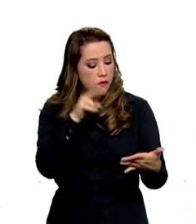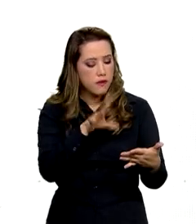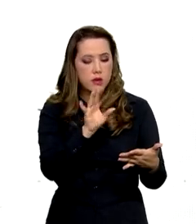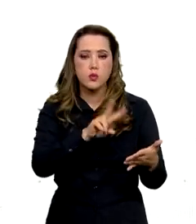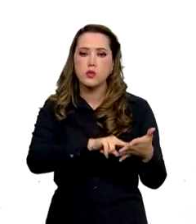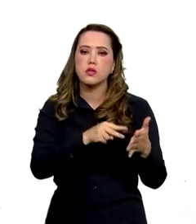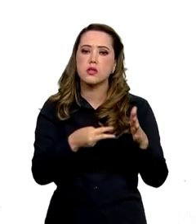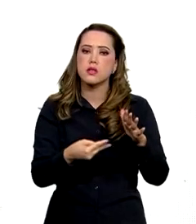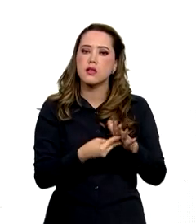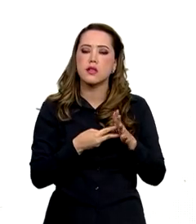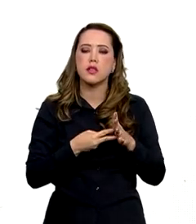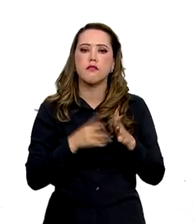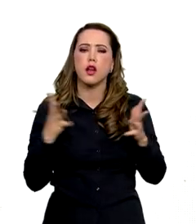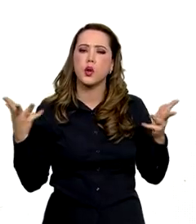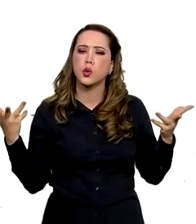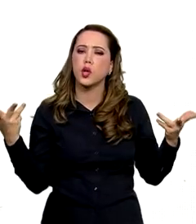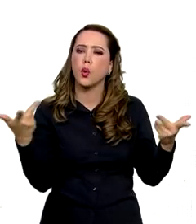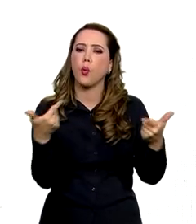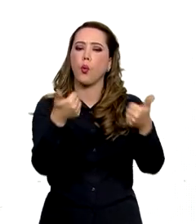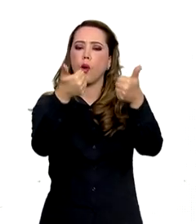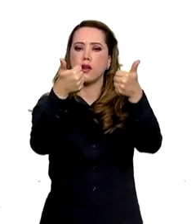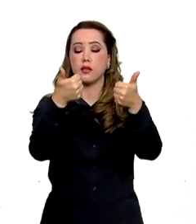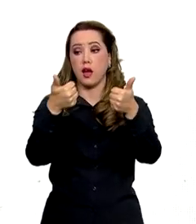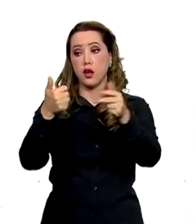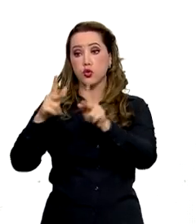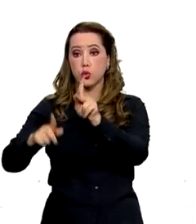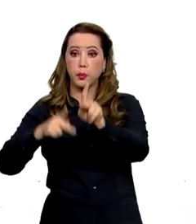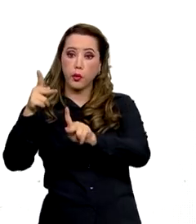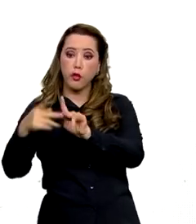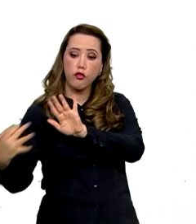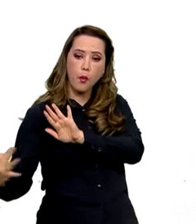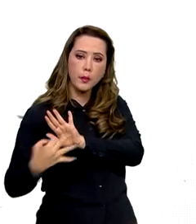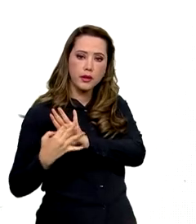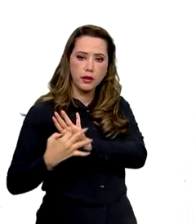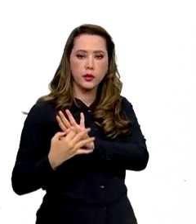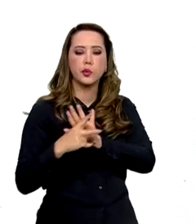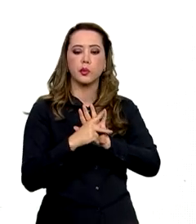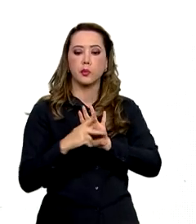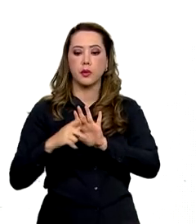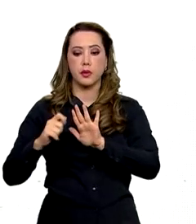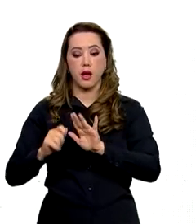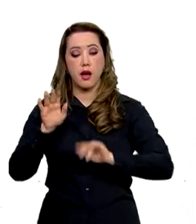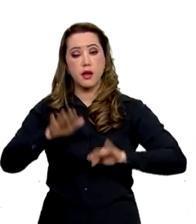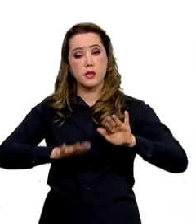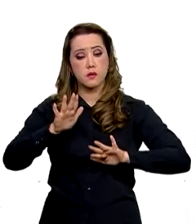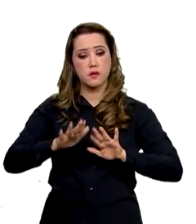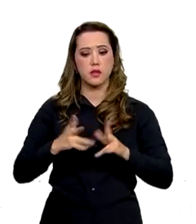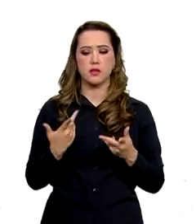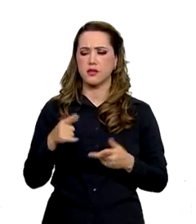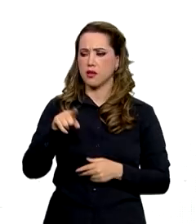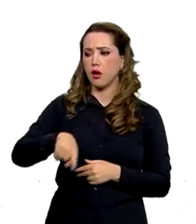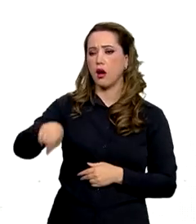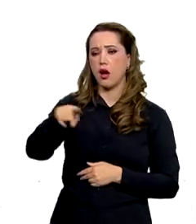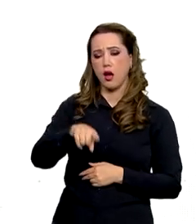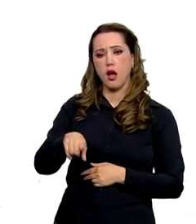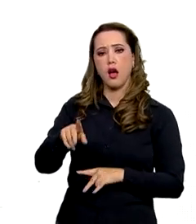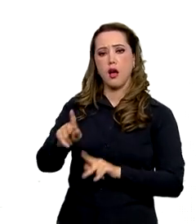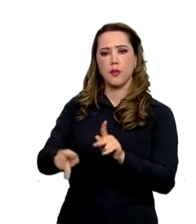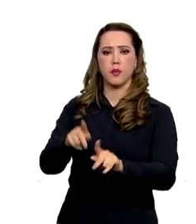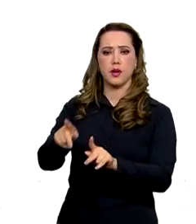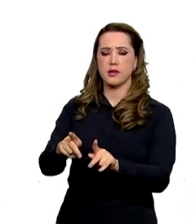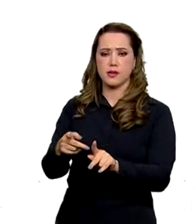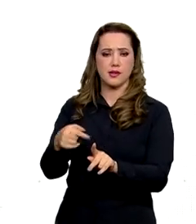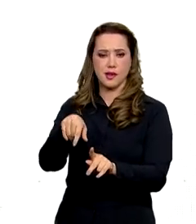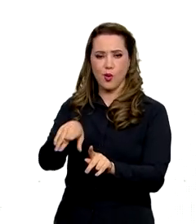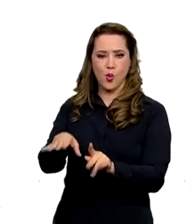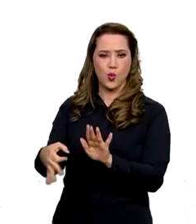da qualidade da participação popular. Muitas vezes o povo não é ouvido porque tem gente